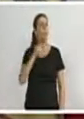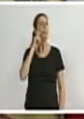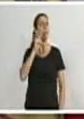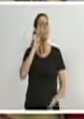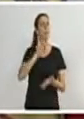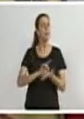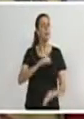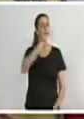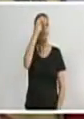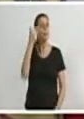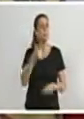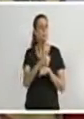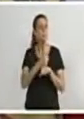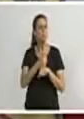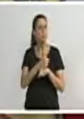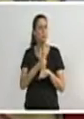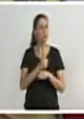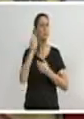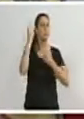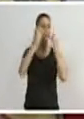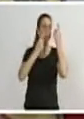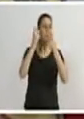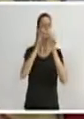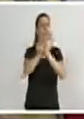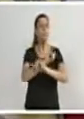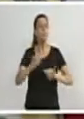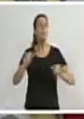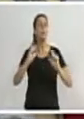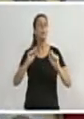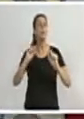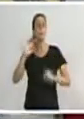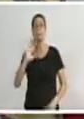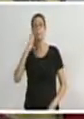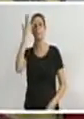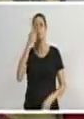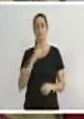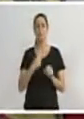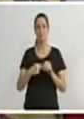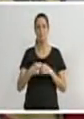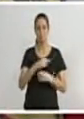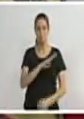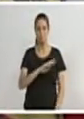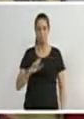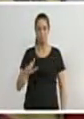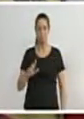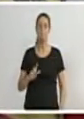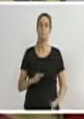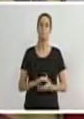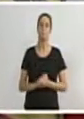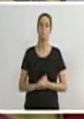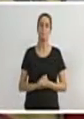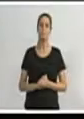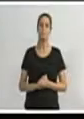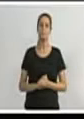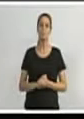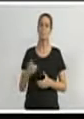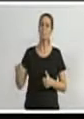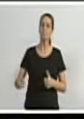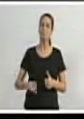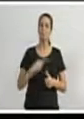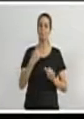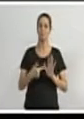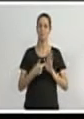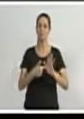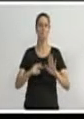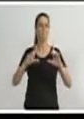se preocupam e divulgam aquilo que está acontecendo. Mas também em especial, também quero mostrar um pouquinho, começando com a primeira foto do nobre parceiro Ari,